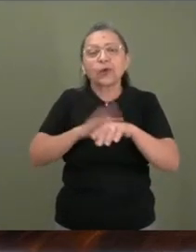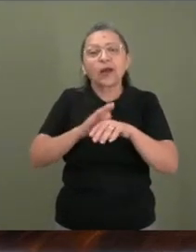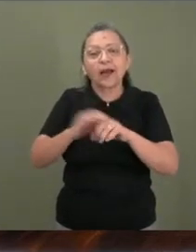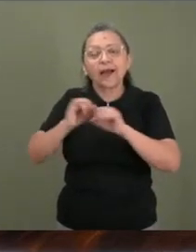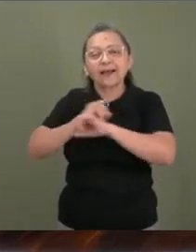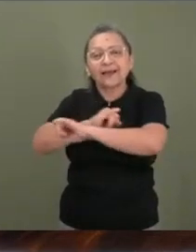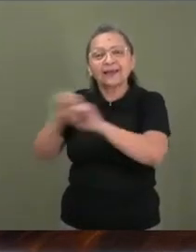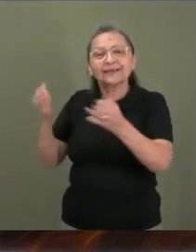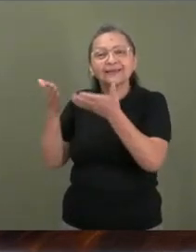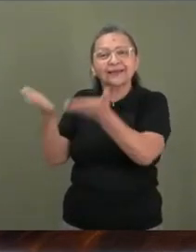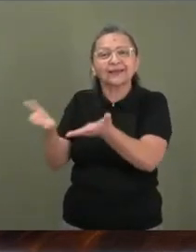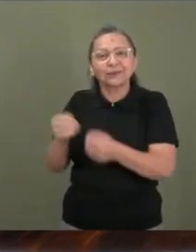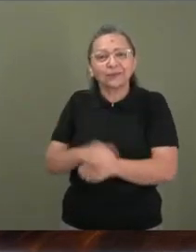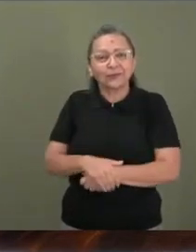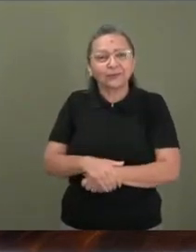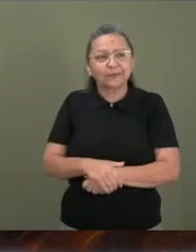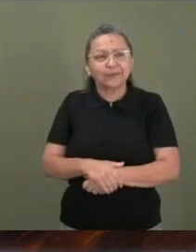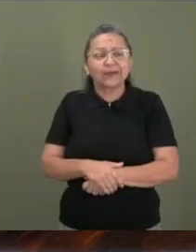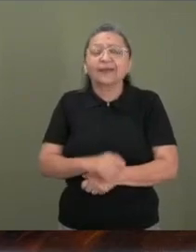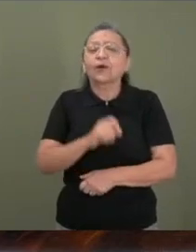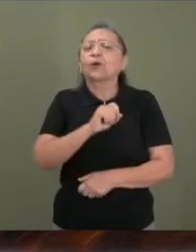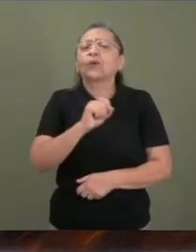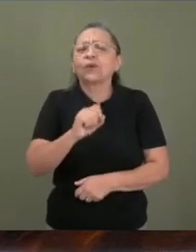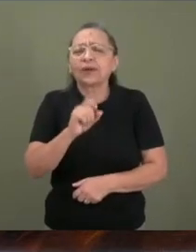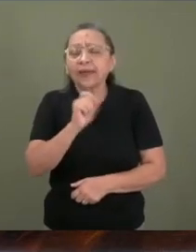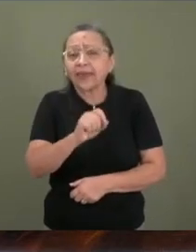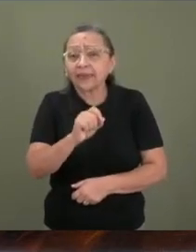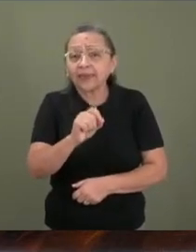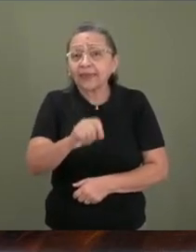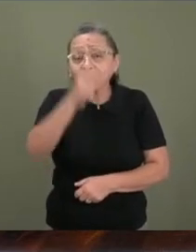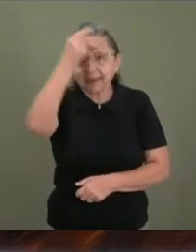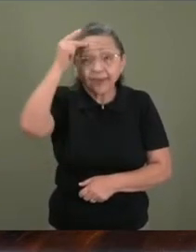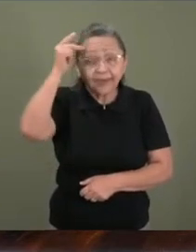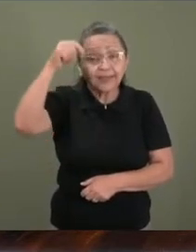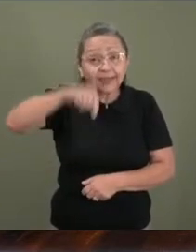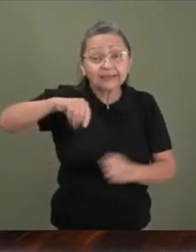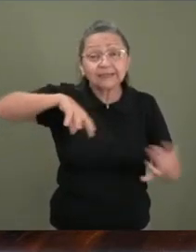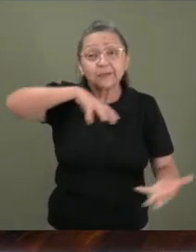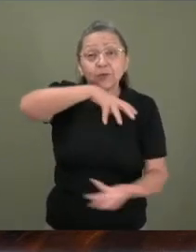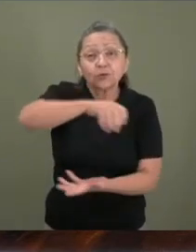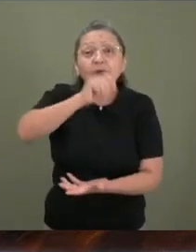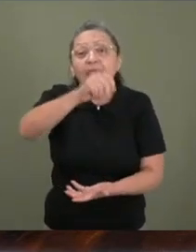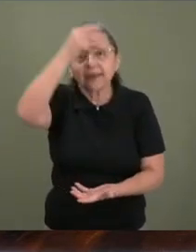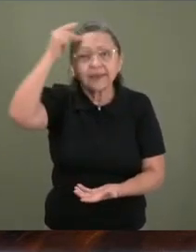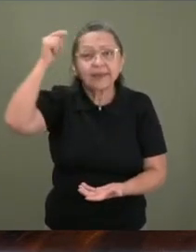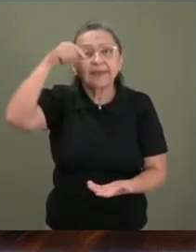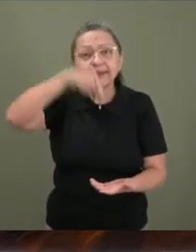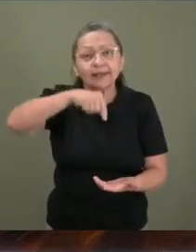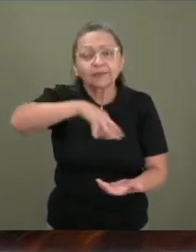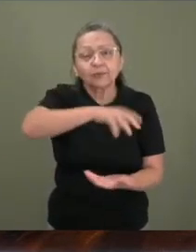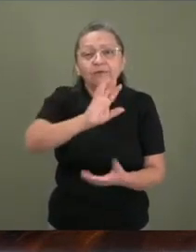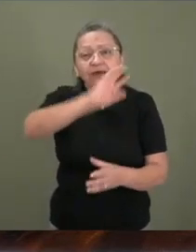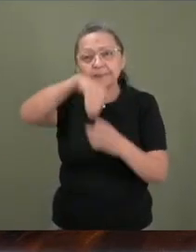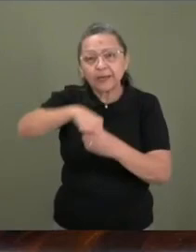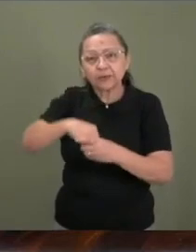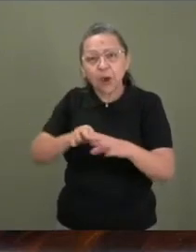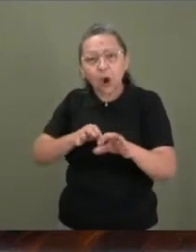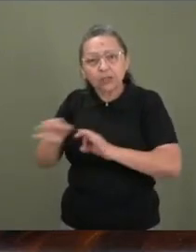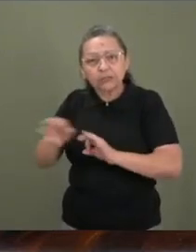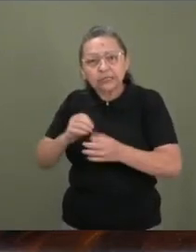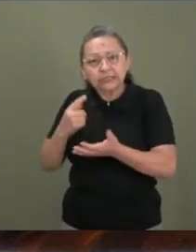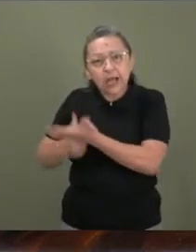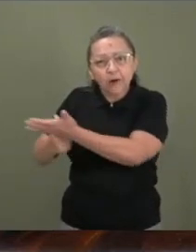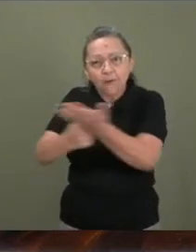ministro. Ou seja, quem nesse mundo, nesse planeta, que faz parte de uma organização